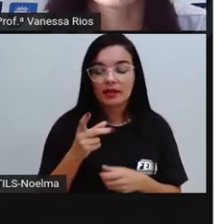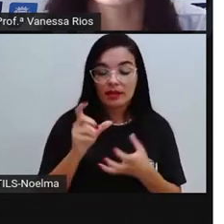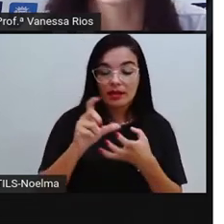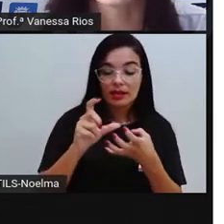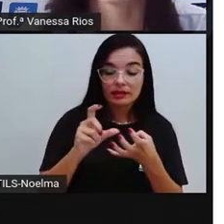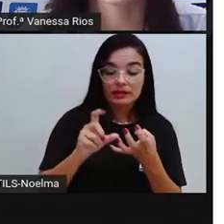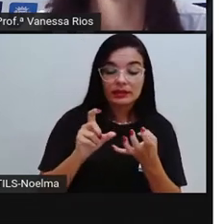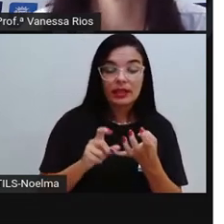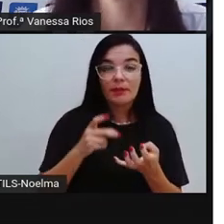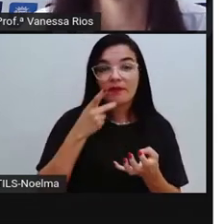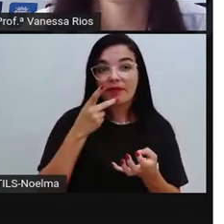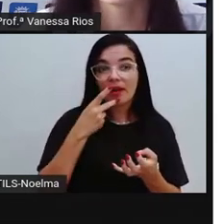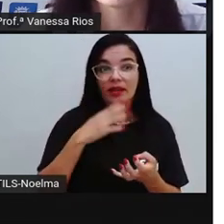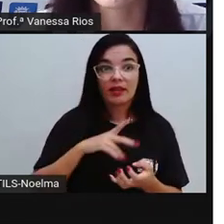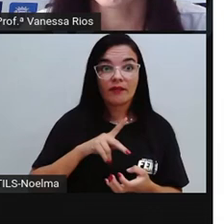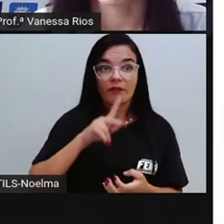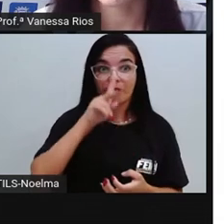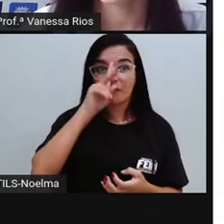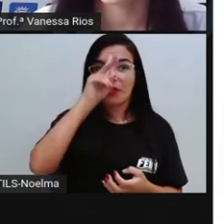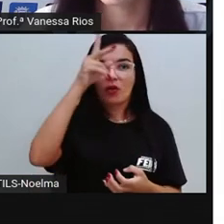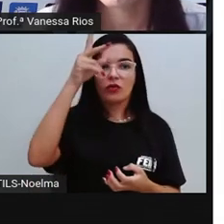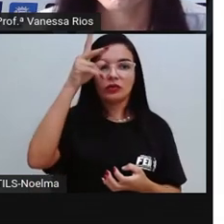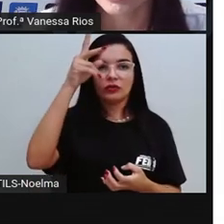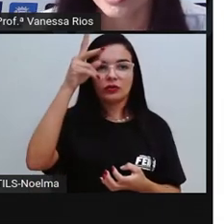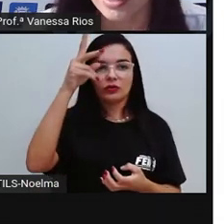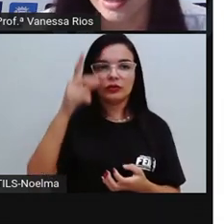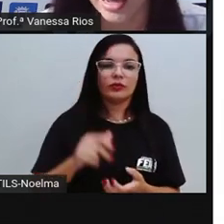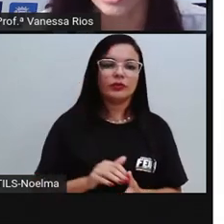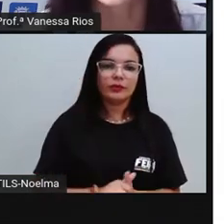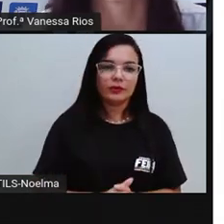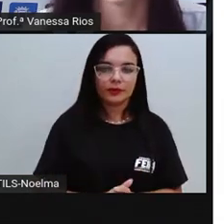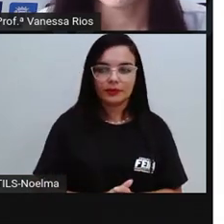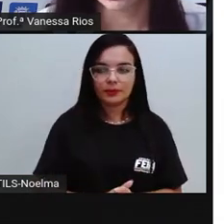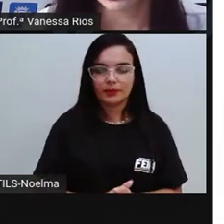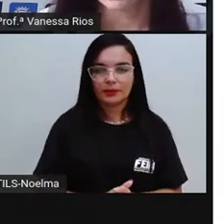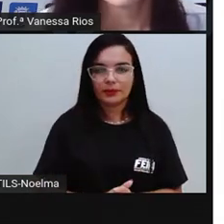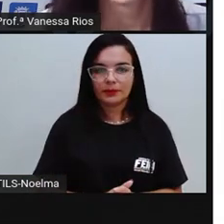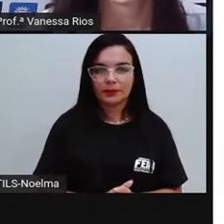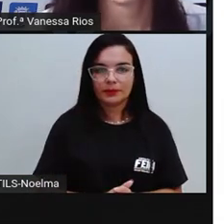pronunciada com mais ênfase, com mais intensidade.